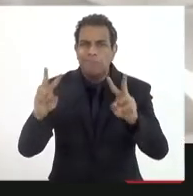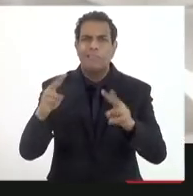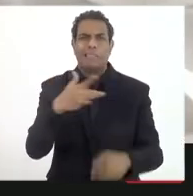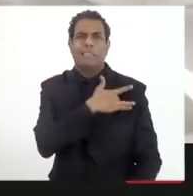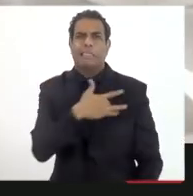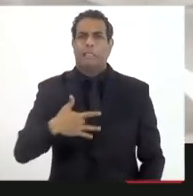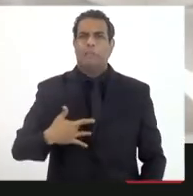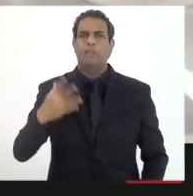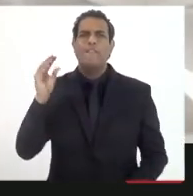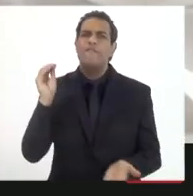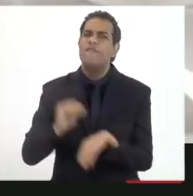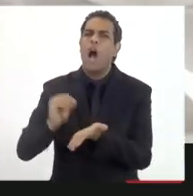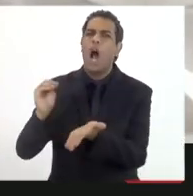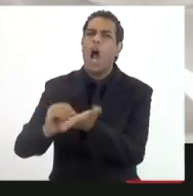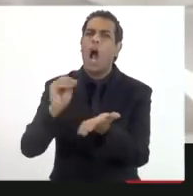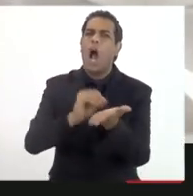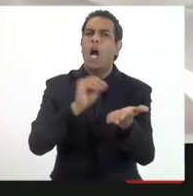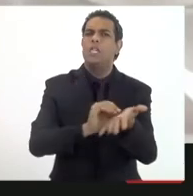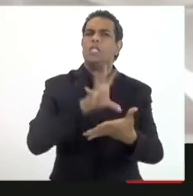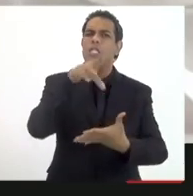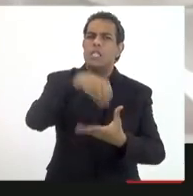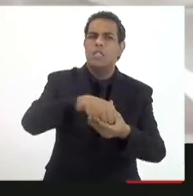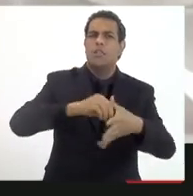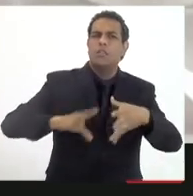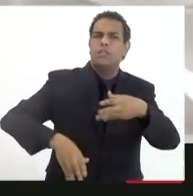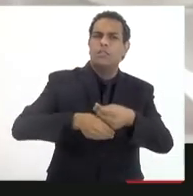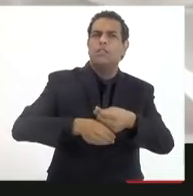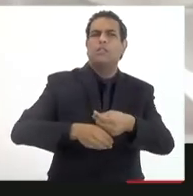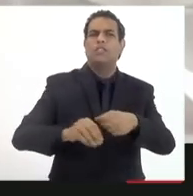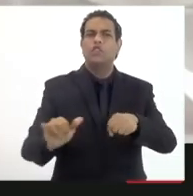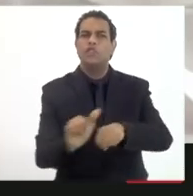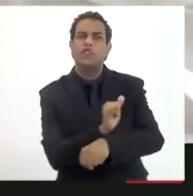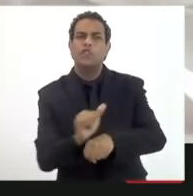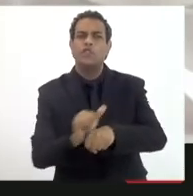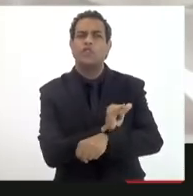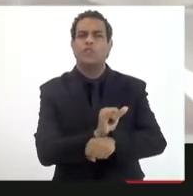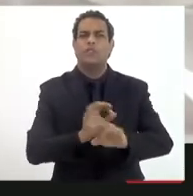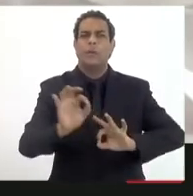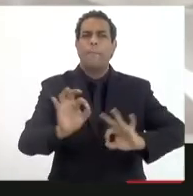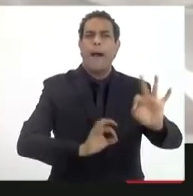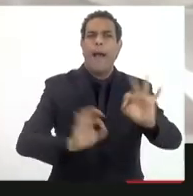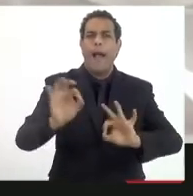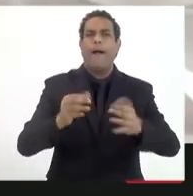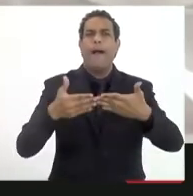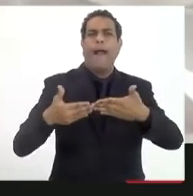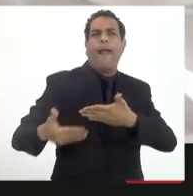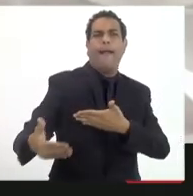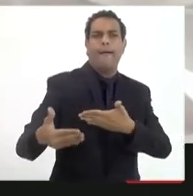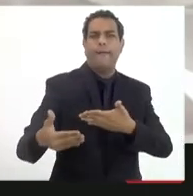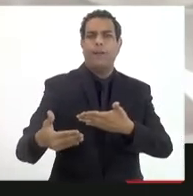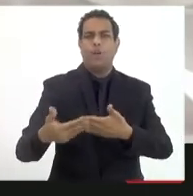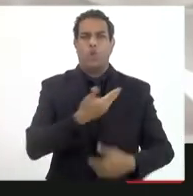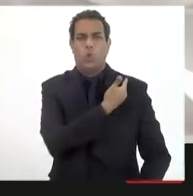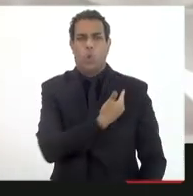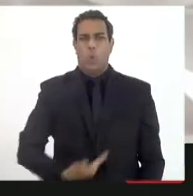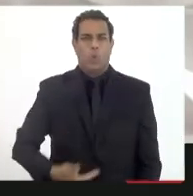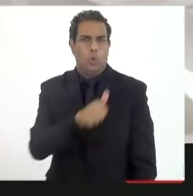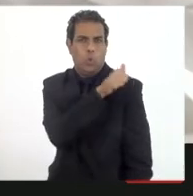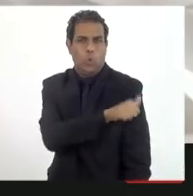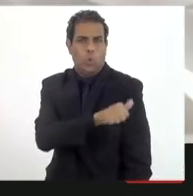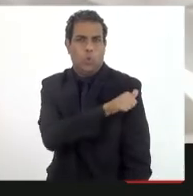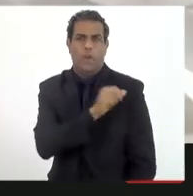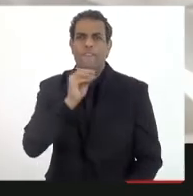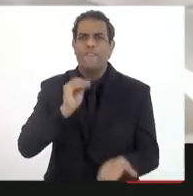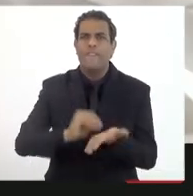deputado Zandira Feghali, incluída como eixo estratégico no planejamento que pretende fazer o governo. Então, acho que